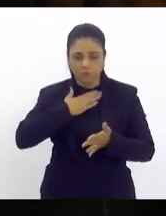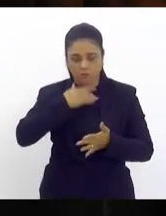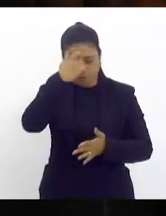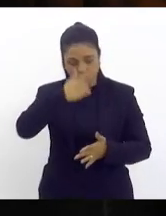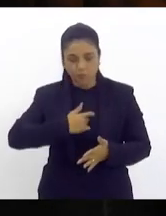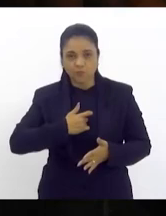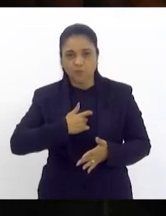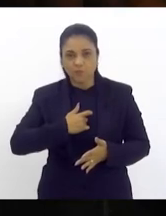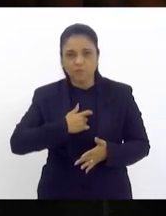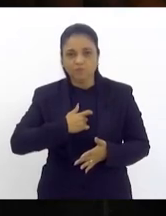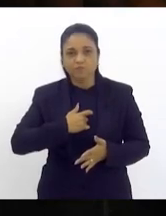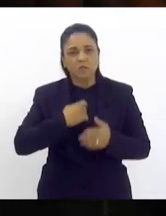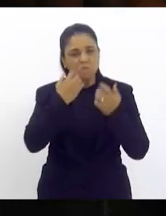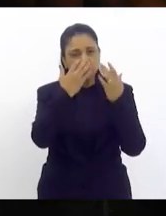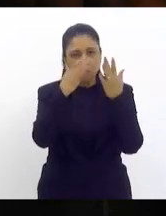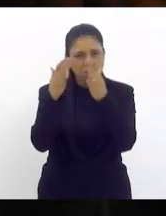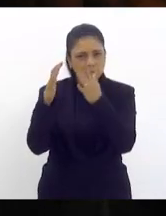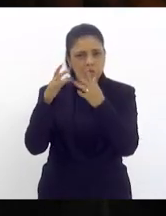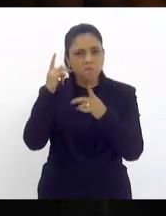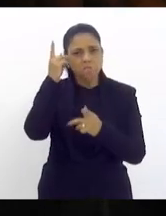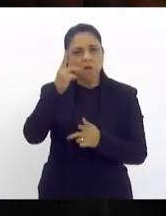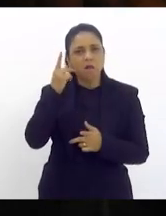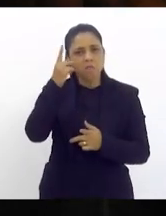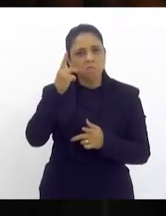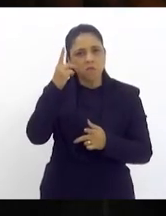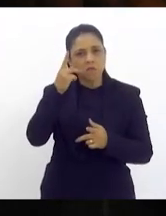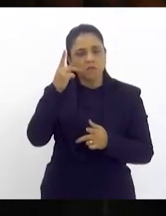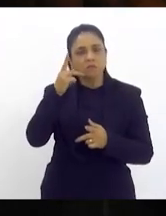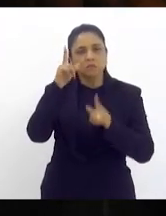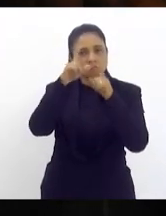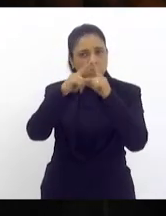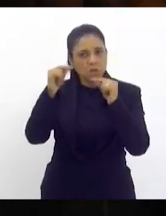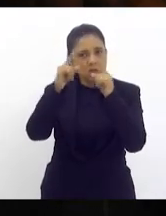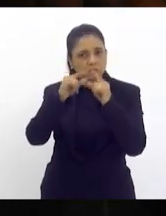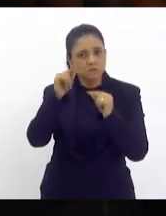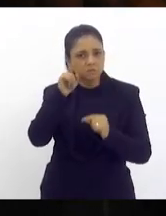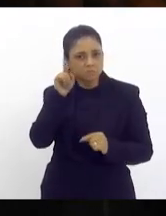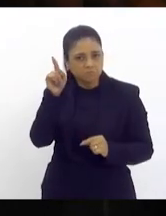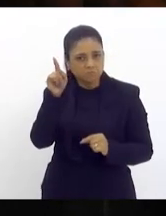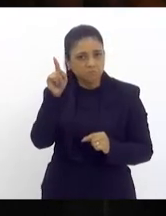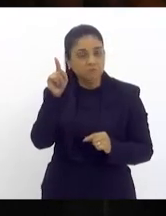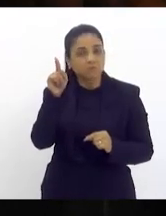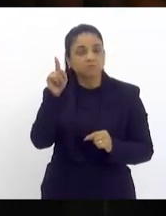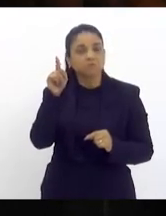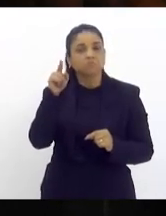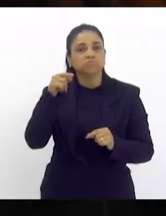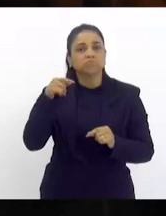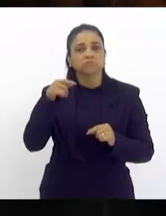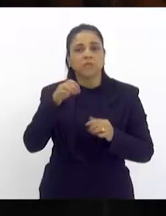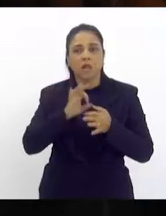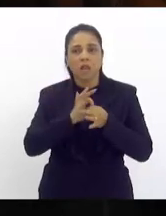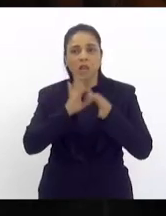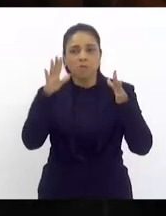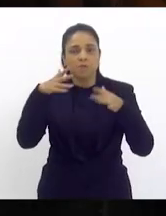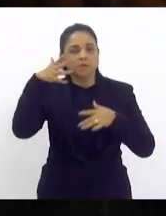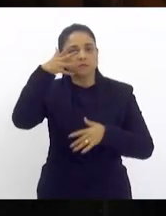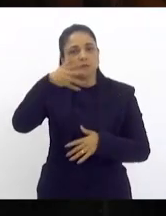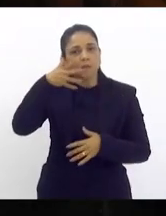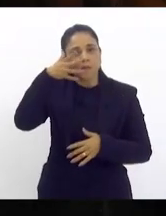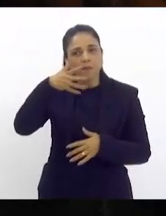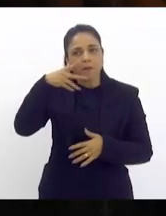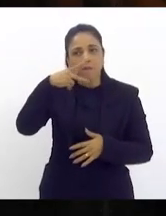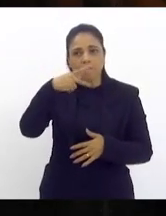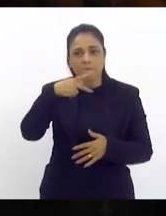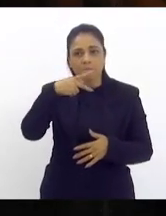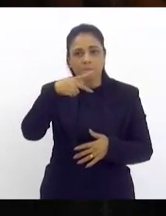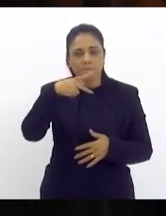queria muito parabenizar ao parlamento lá em Brasília que está nos deixando falar um pouquinho